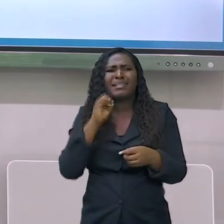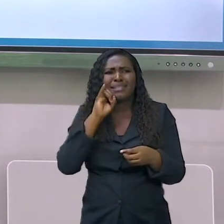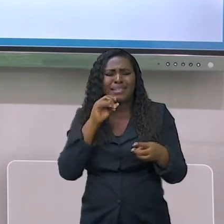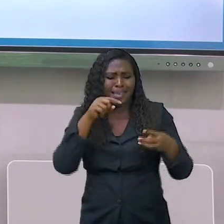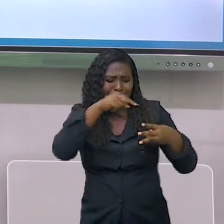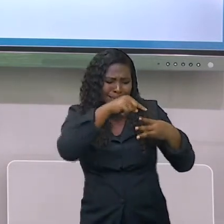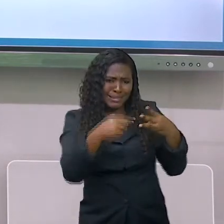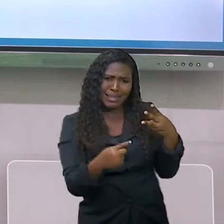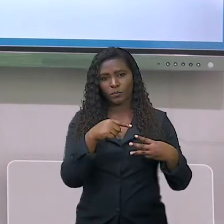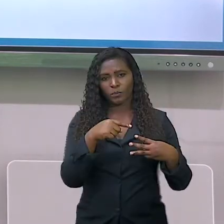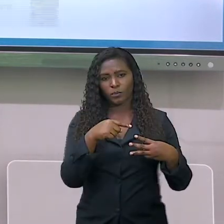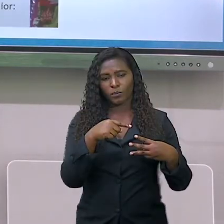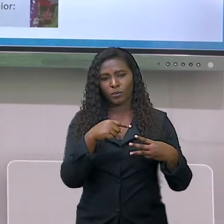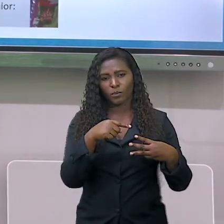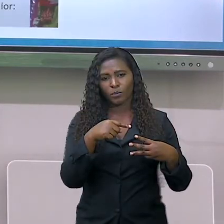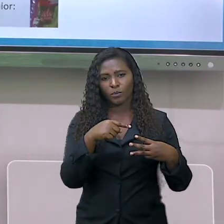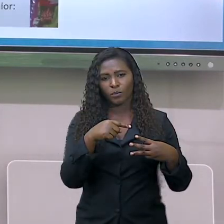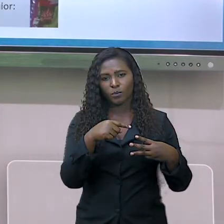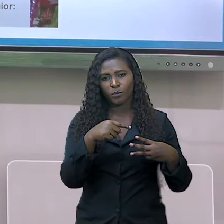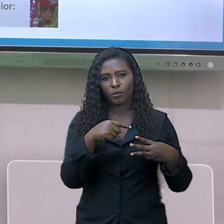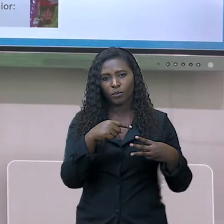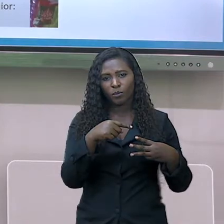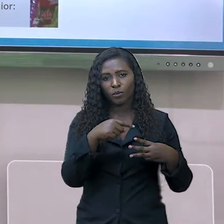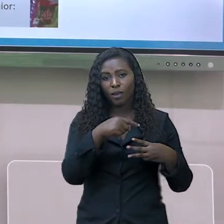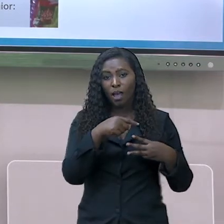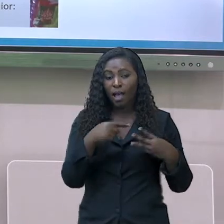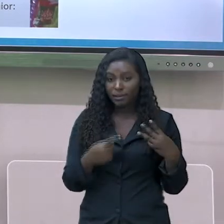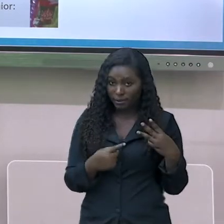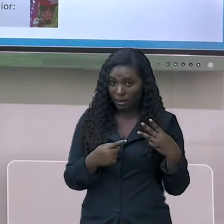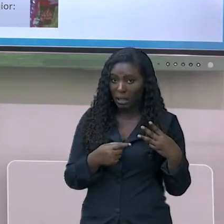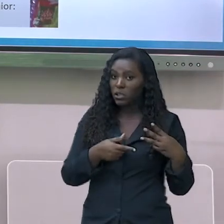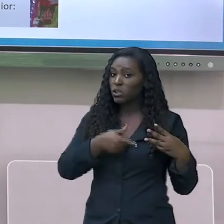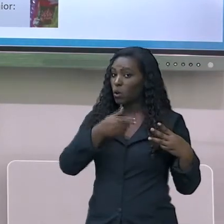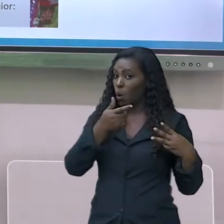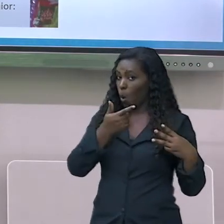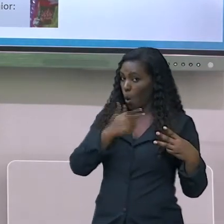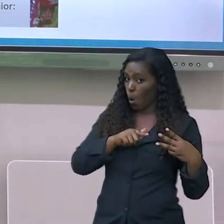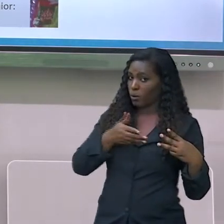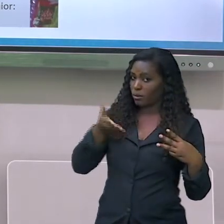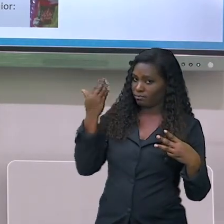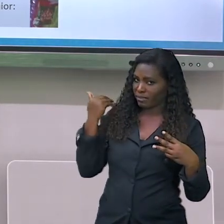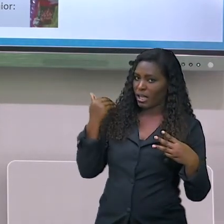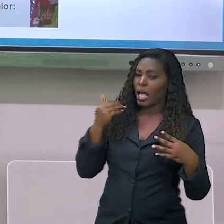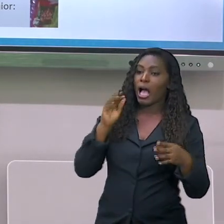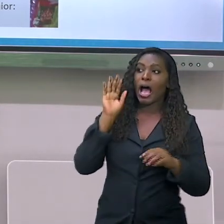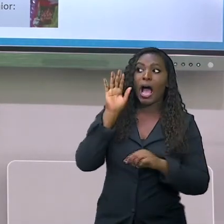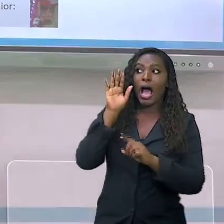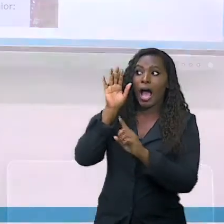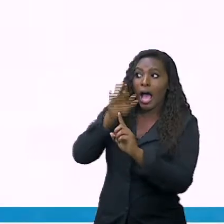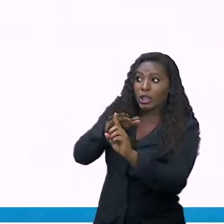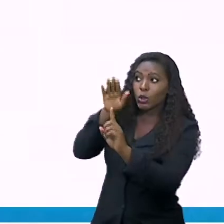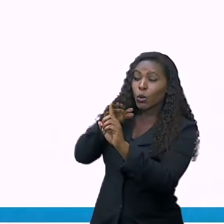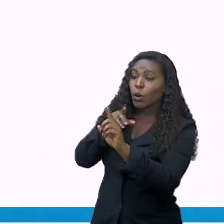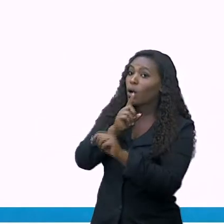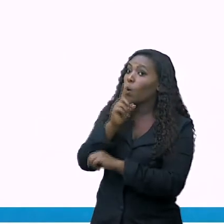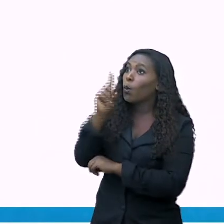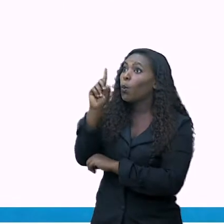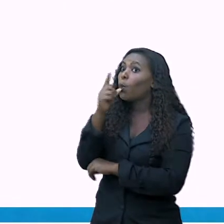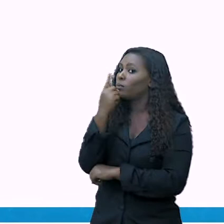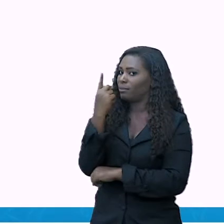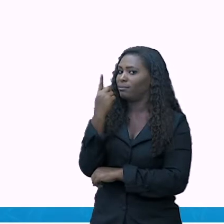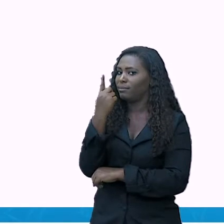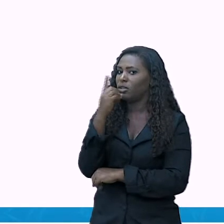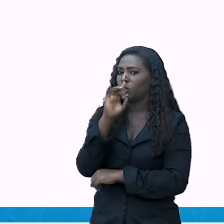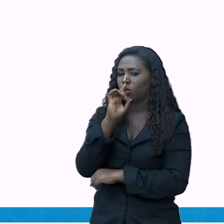contraste aí? Nós temos o hinduísmo com 330 milhões